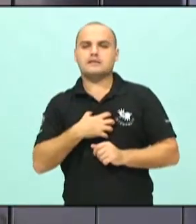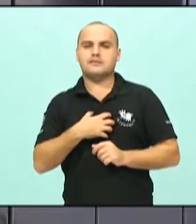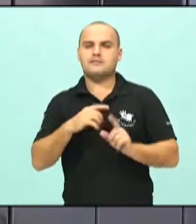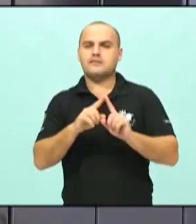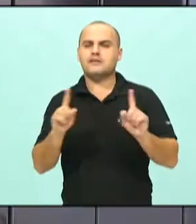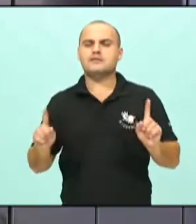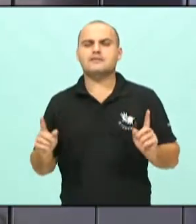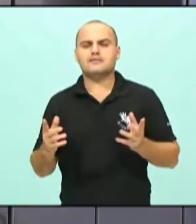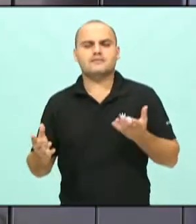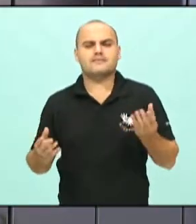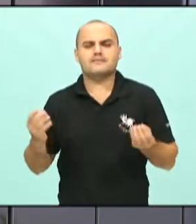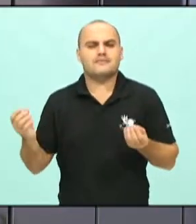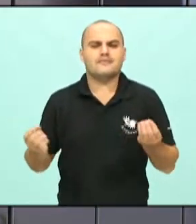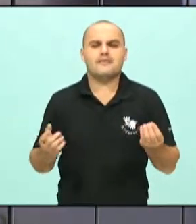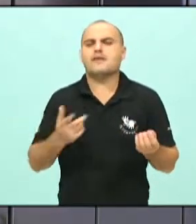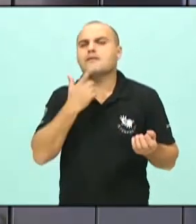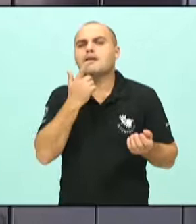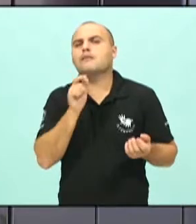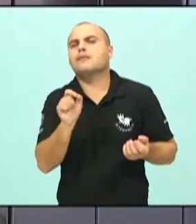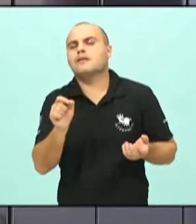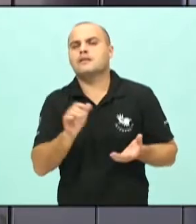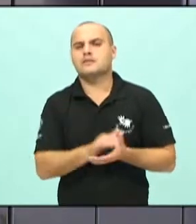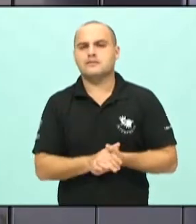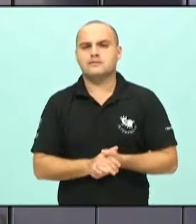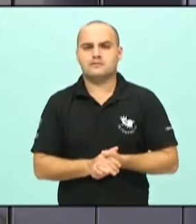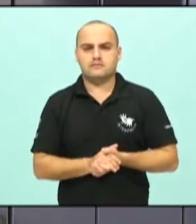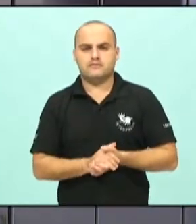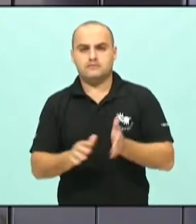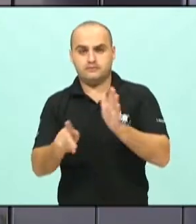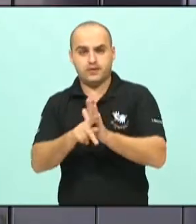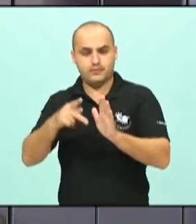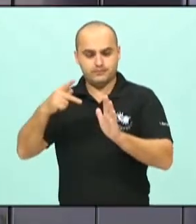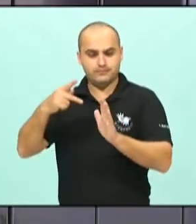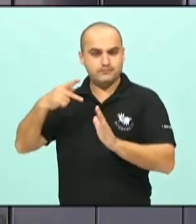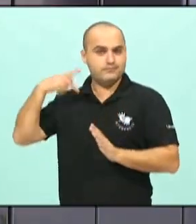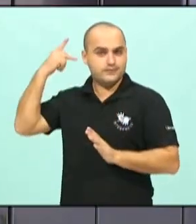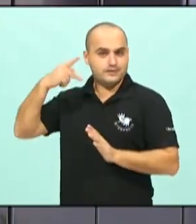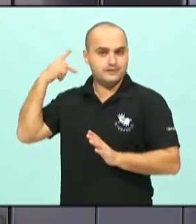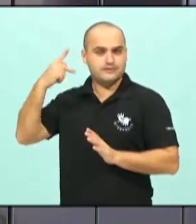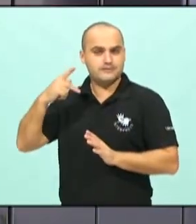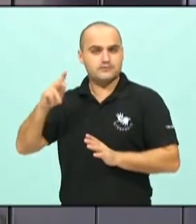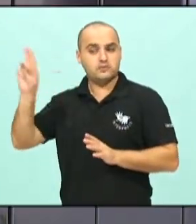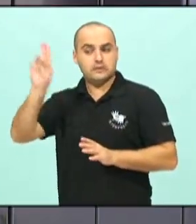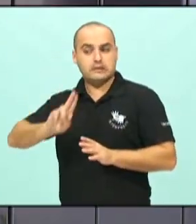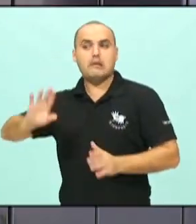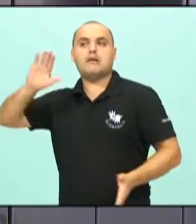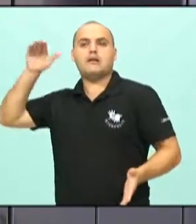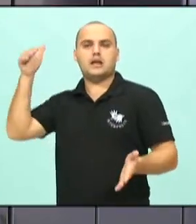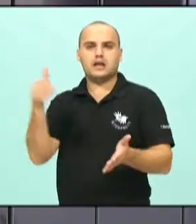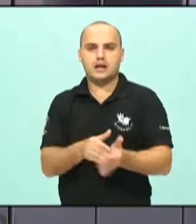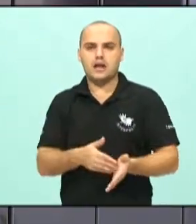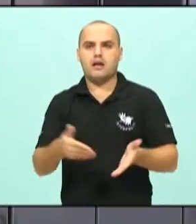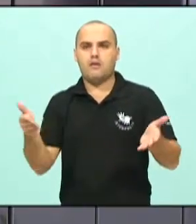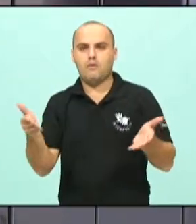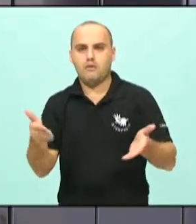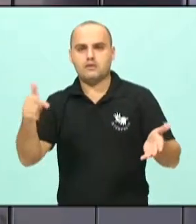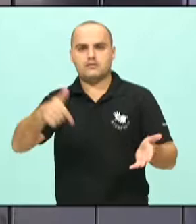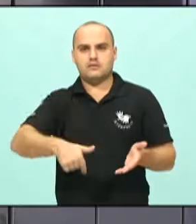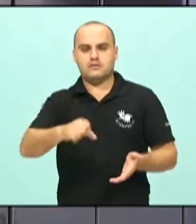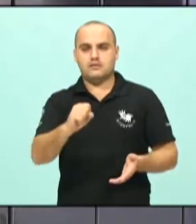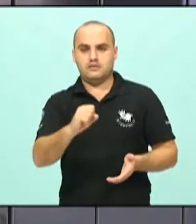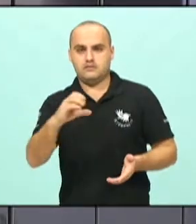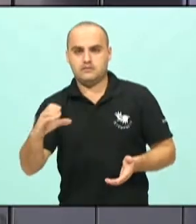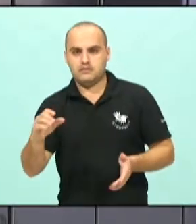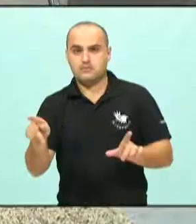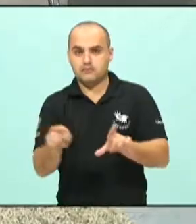a gente tem falado dos critérios políticos que foram utilizados até hoje em Santa Catarina para